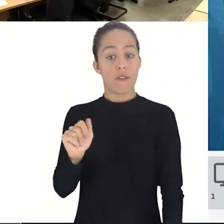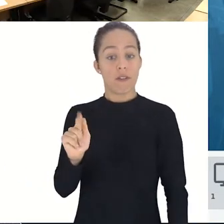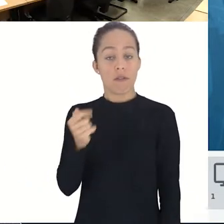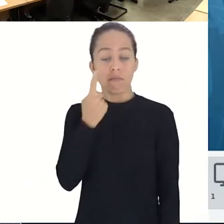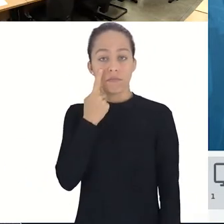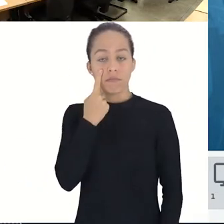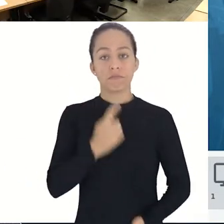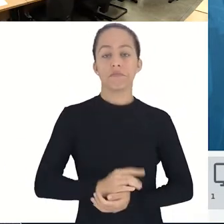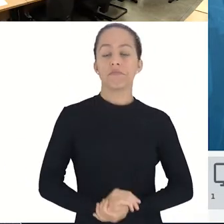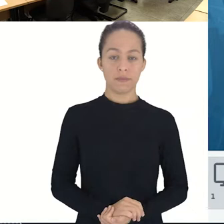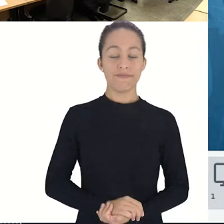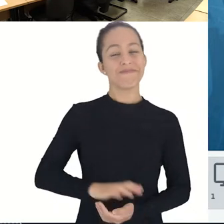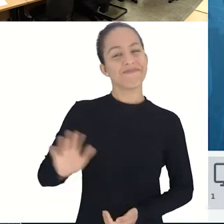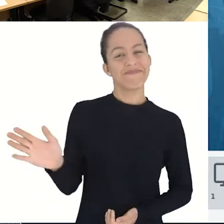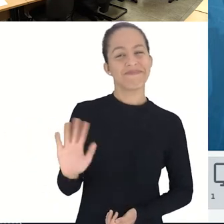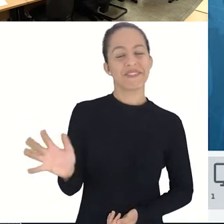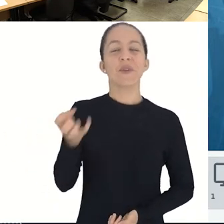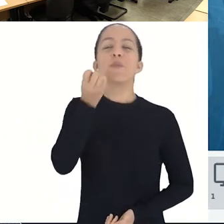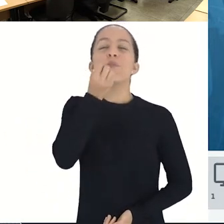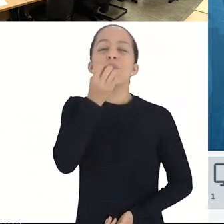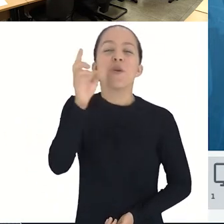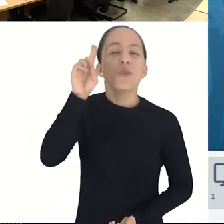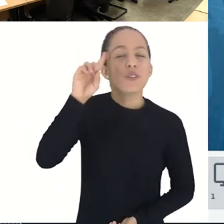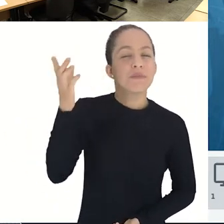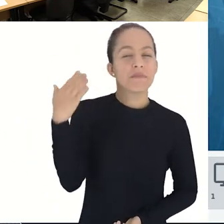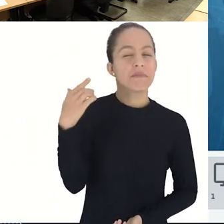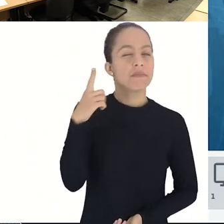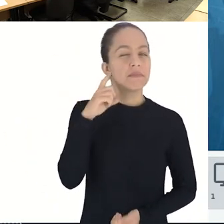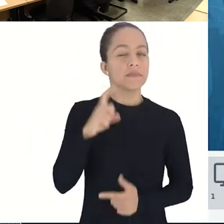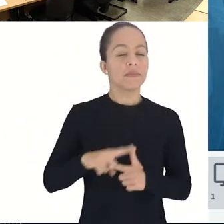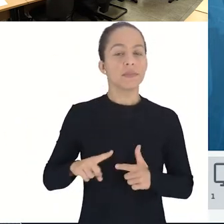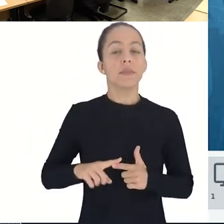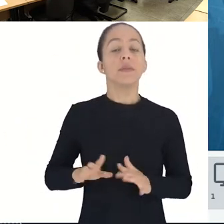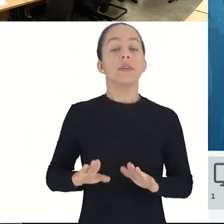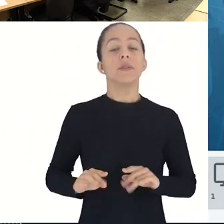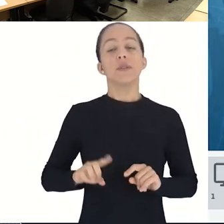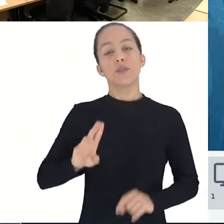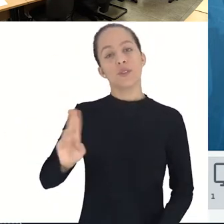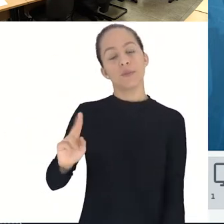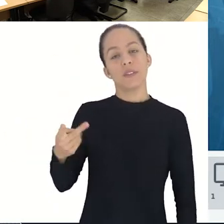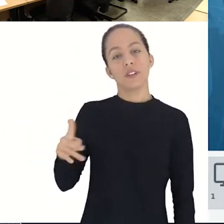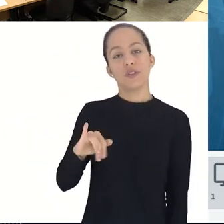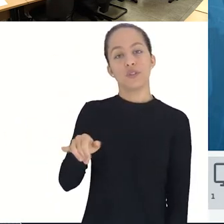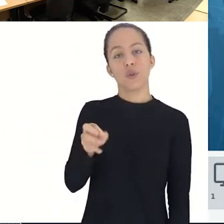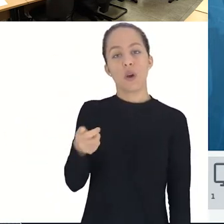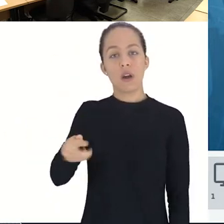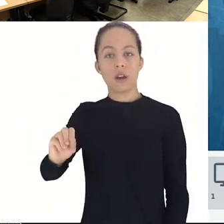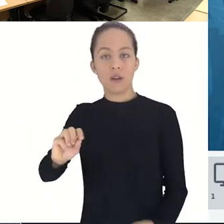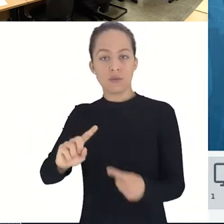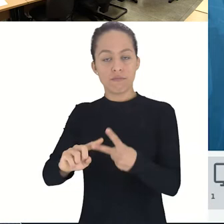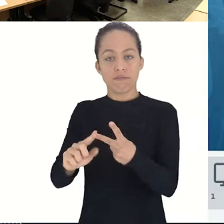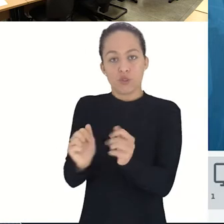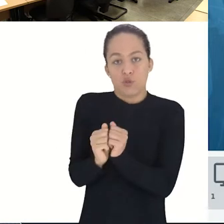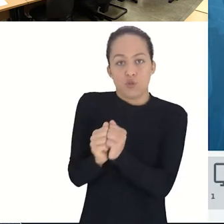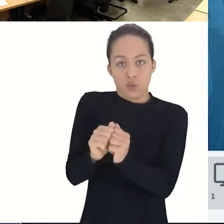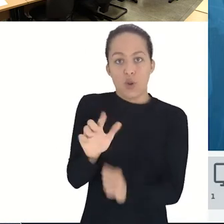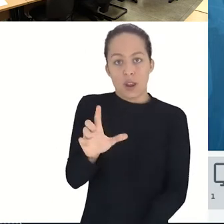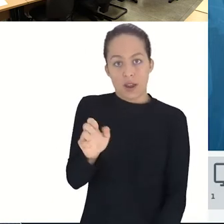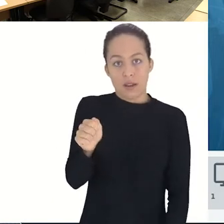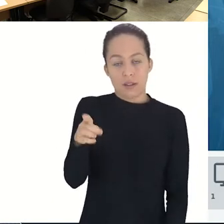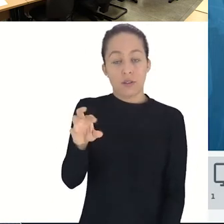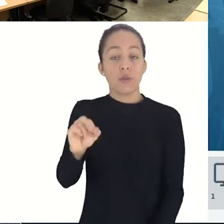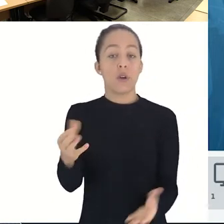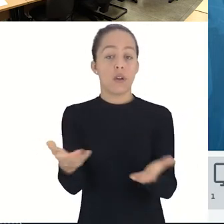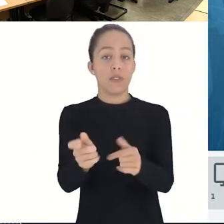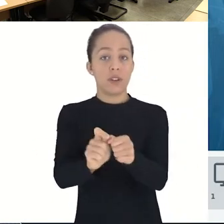Olá, pessoal, bom dia. Meu nome é João Marcos, eu estou aqui com o Leandro. Eu vou realizar o sorteio agora do código